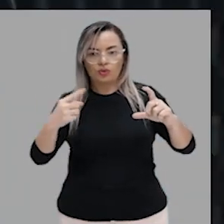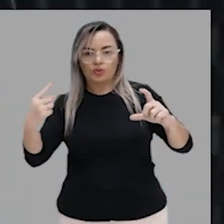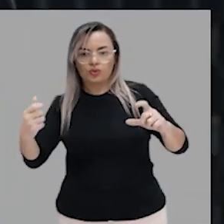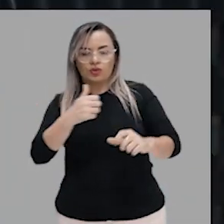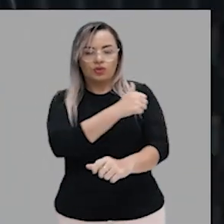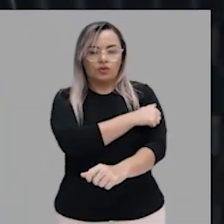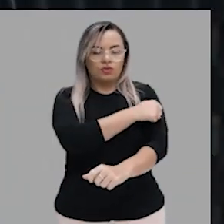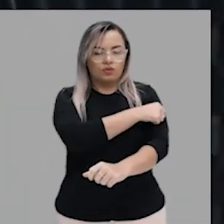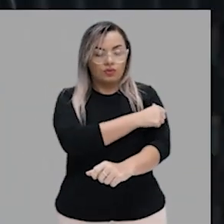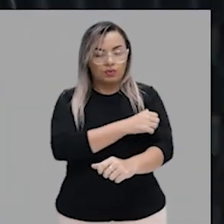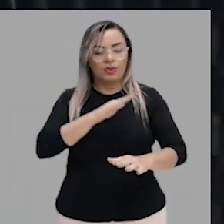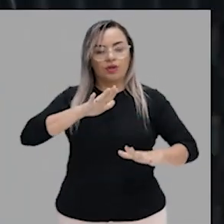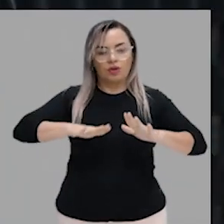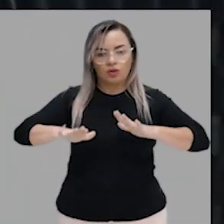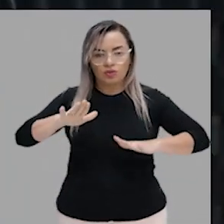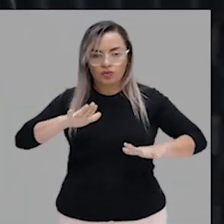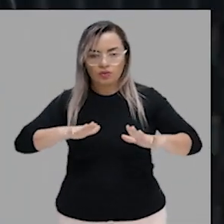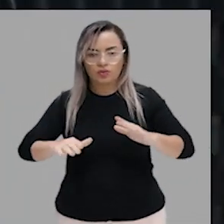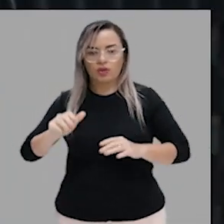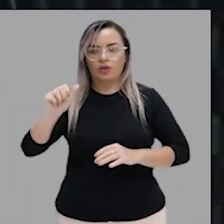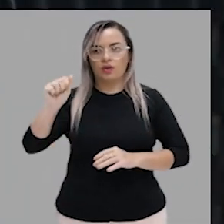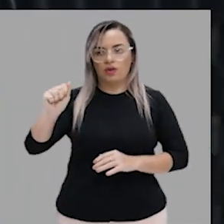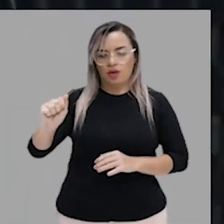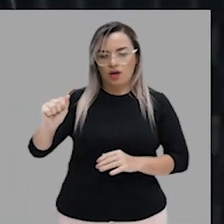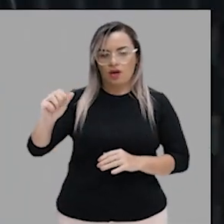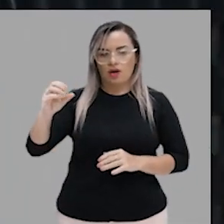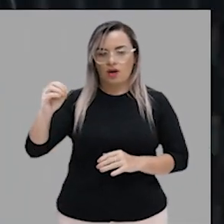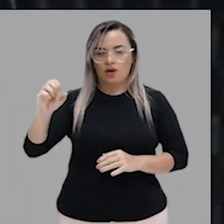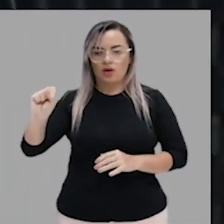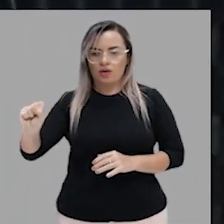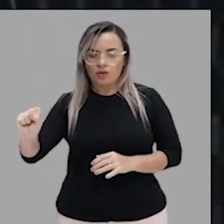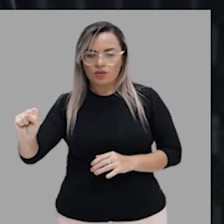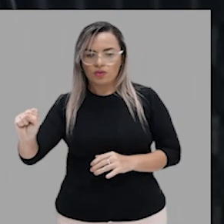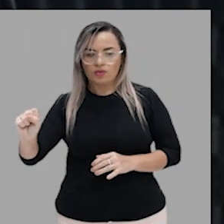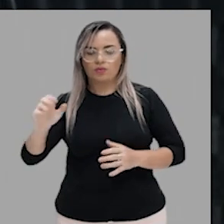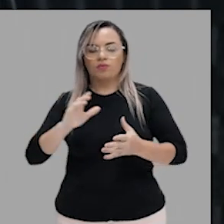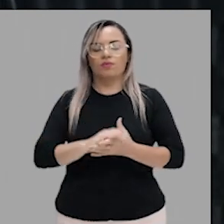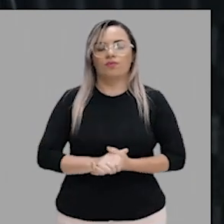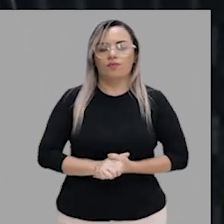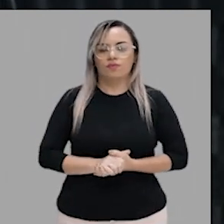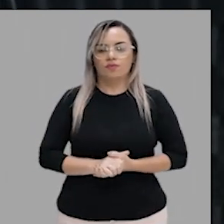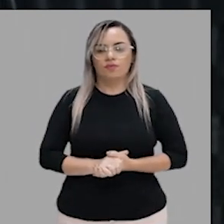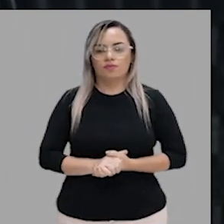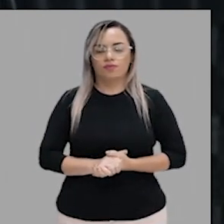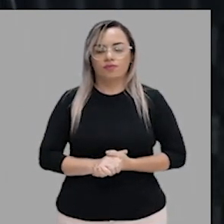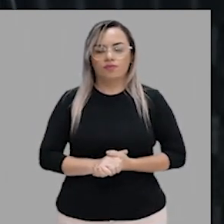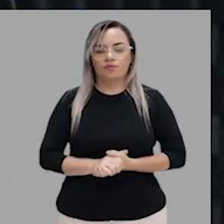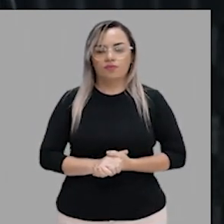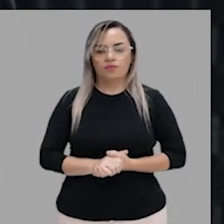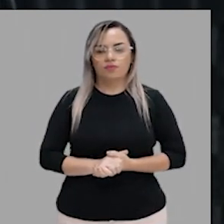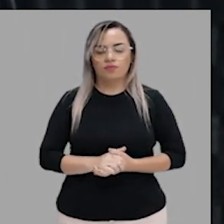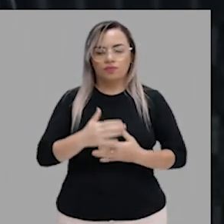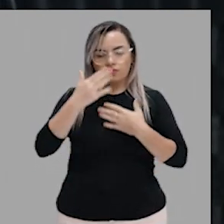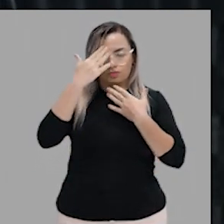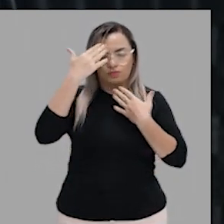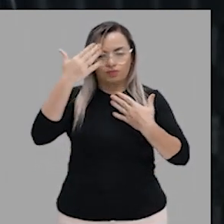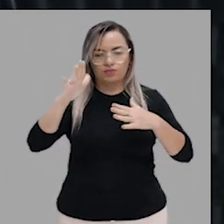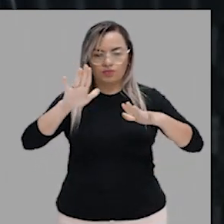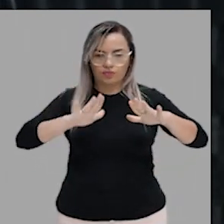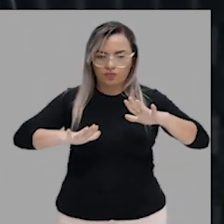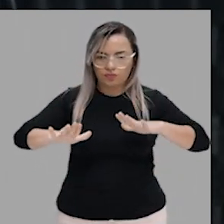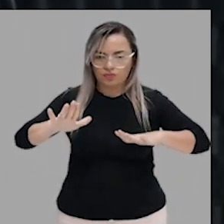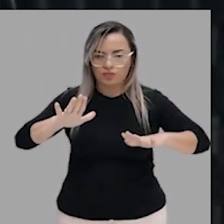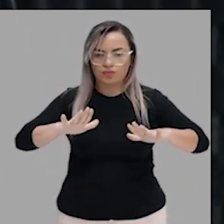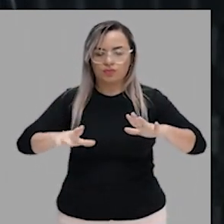de não cabe bem aqui, eu não posso dizer agradecer aos enfermeiros dos cuidados. Isso fica